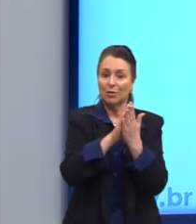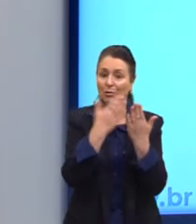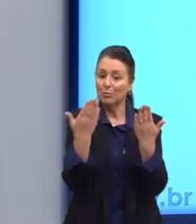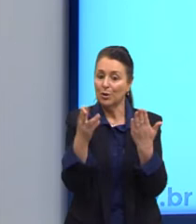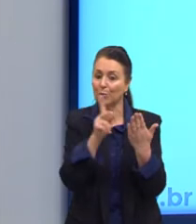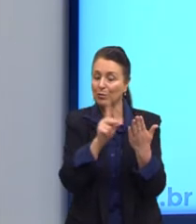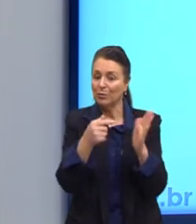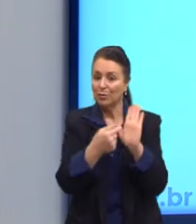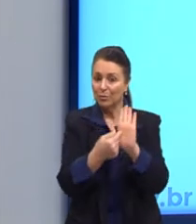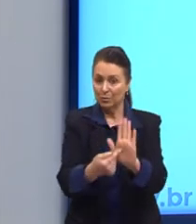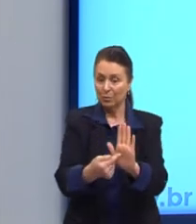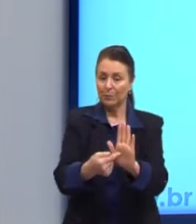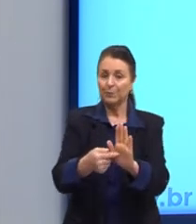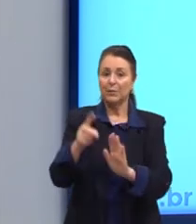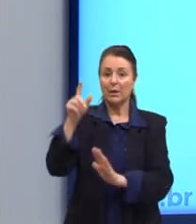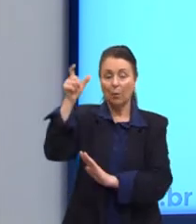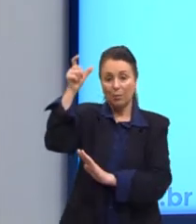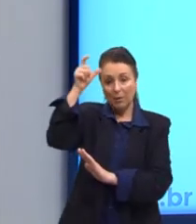Seguindo também nós temos a lógica